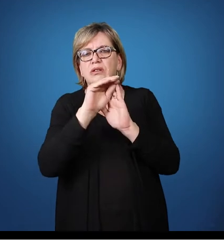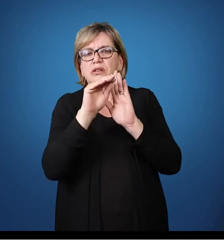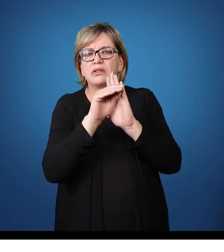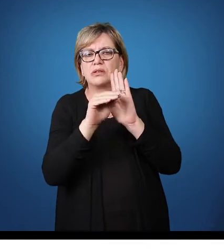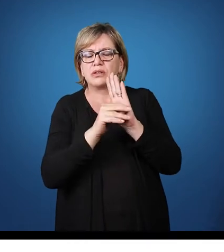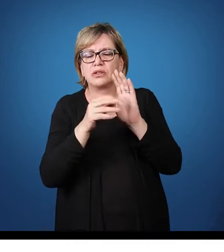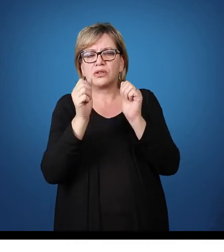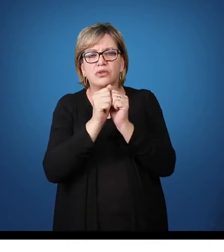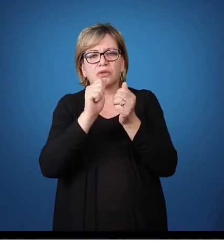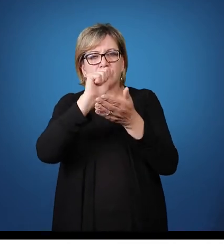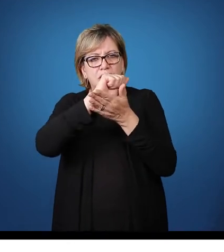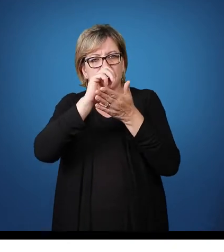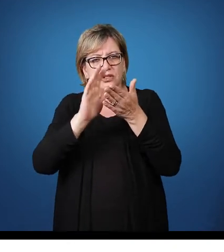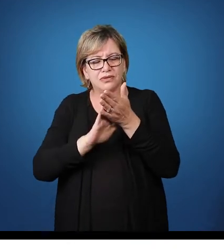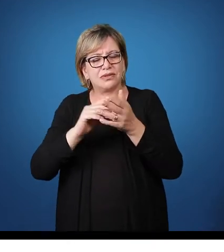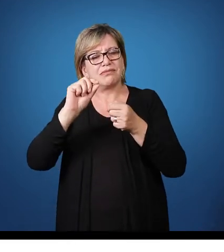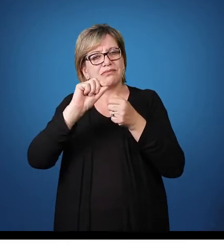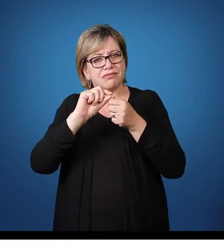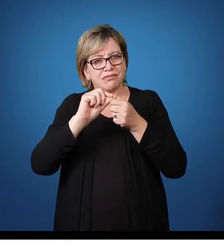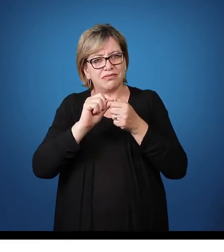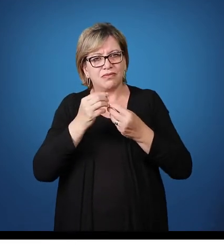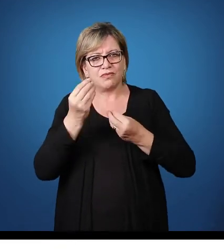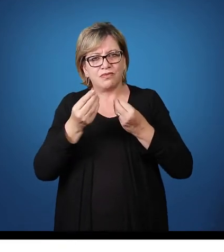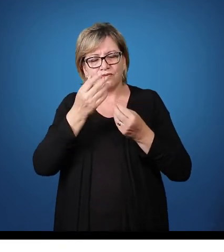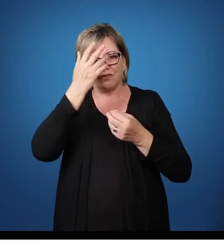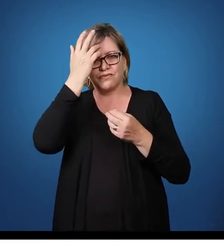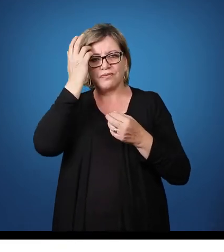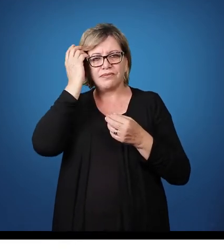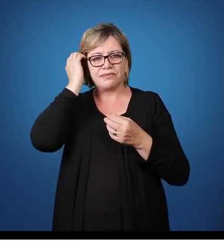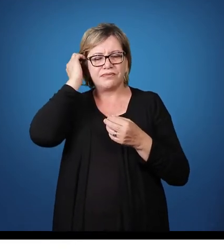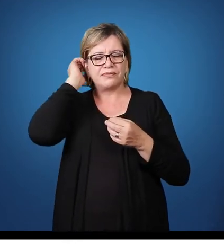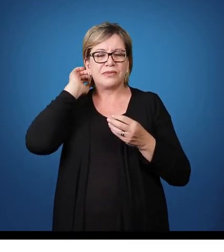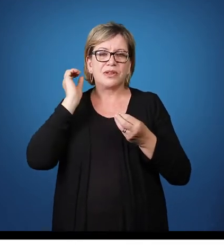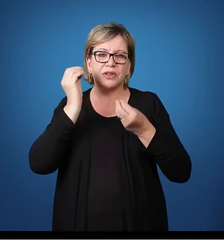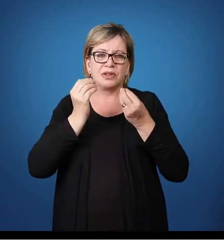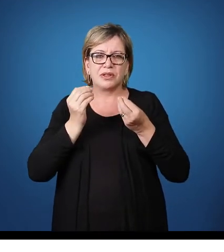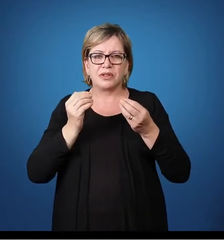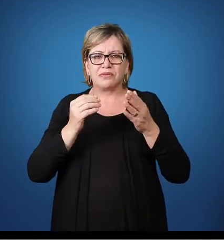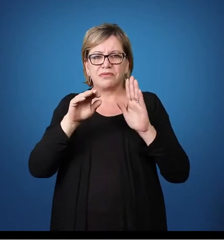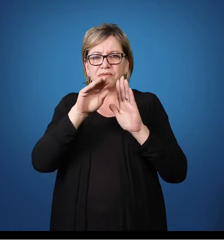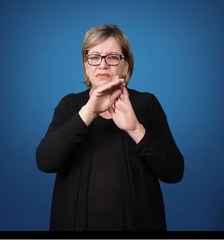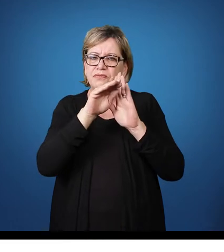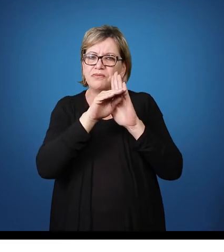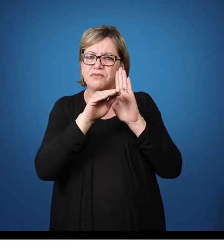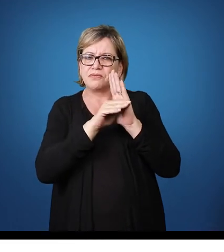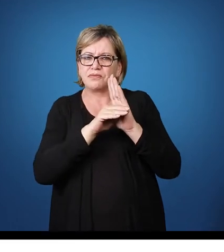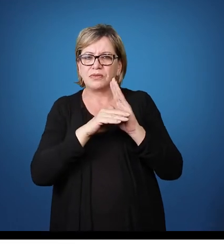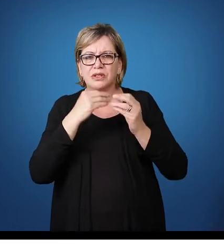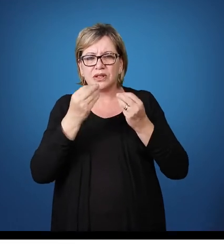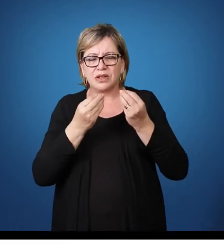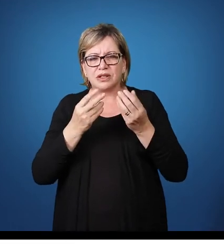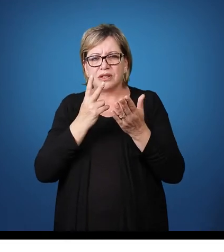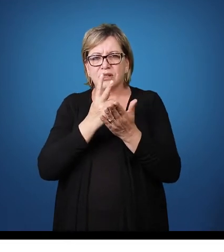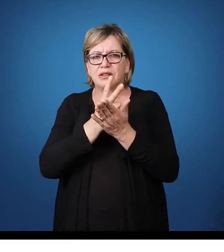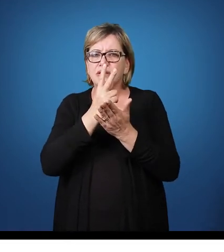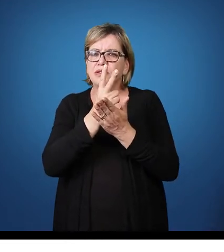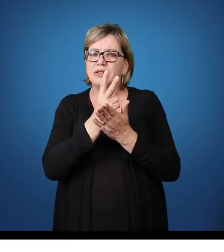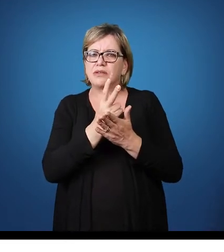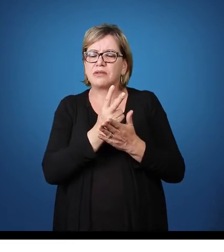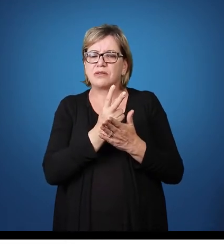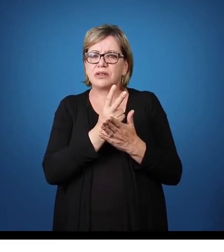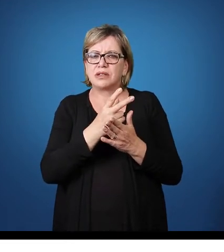juntas as atividades Então, que serão realizadas Então, esse planejamento, nós seguimos, então